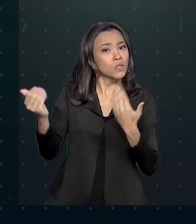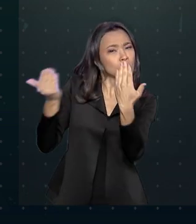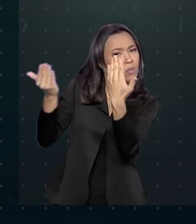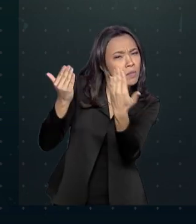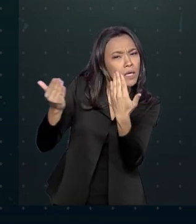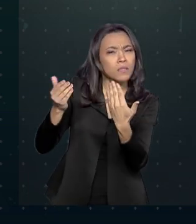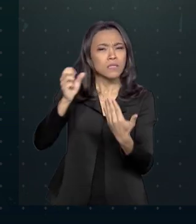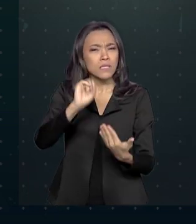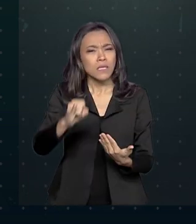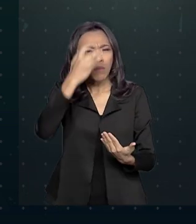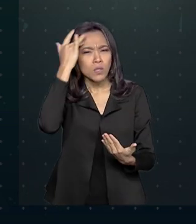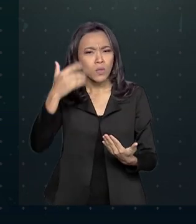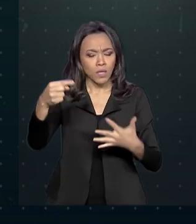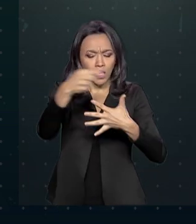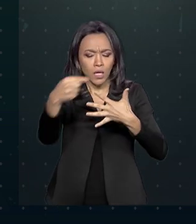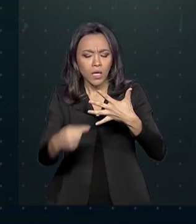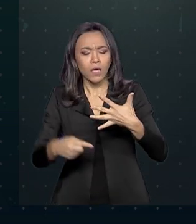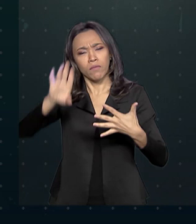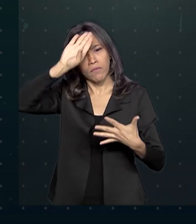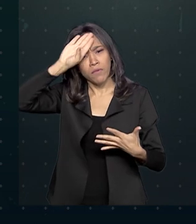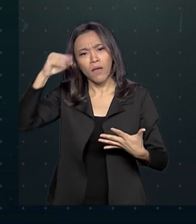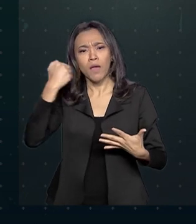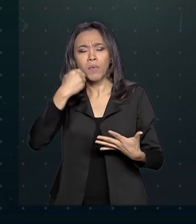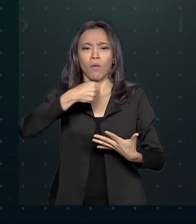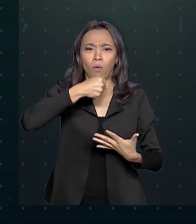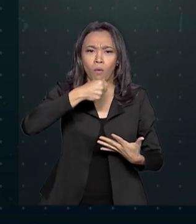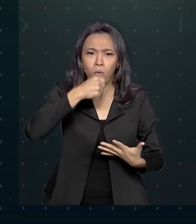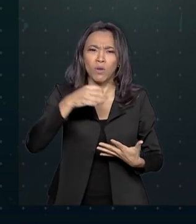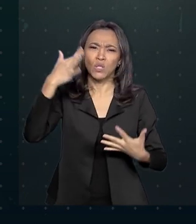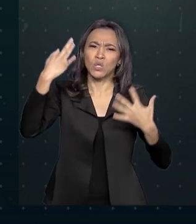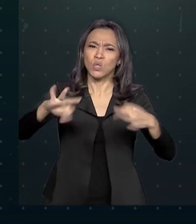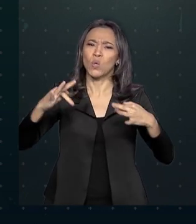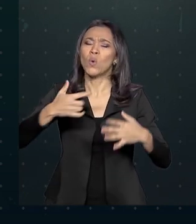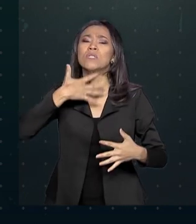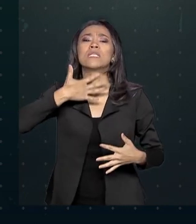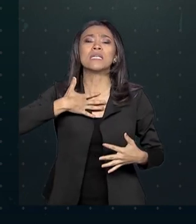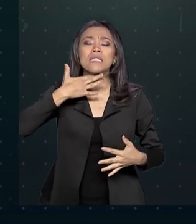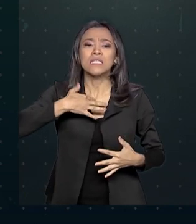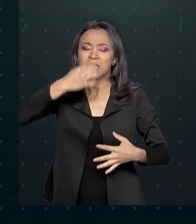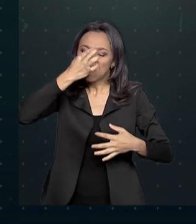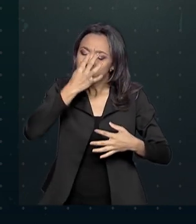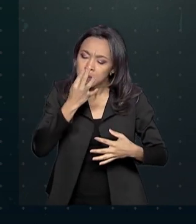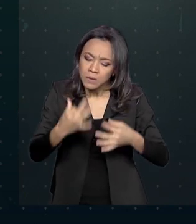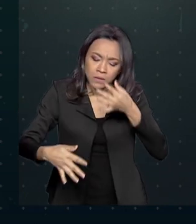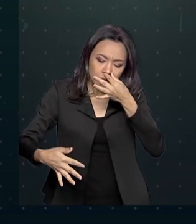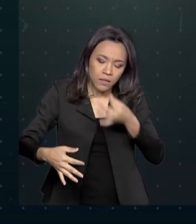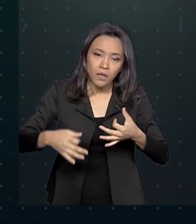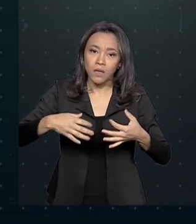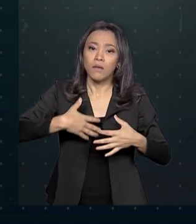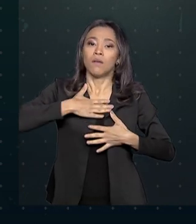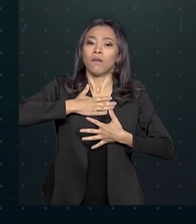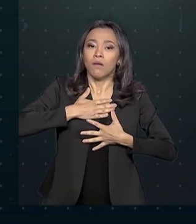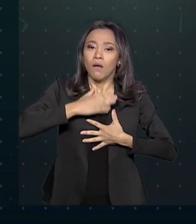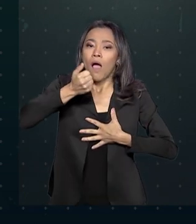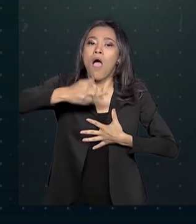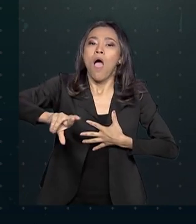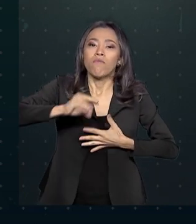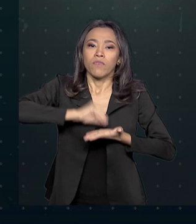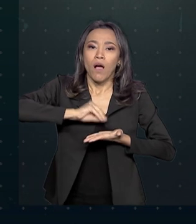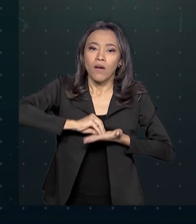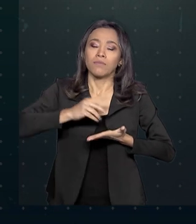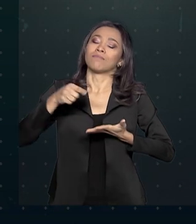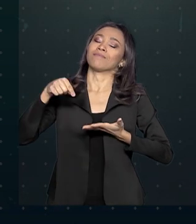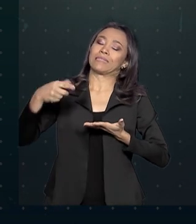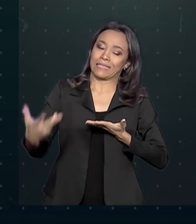sinais ou sintomas, como febre, tosse, dor de garganta, coriza e falta de ar. Neste caso, a empresa deve